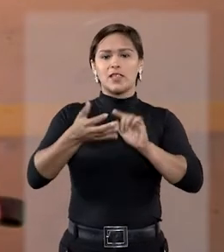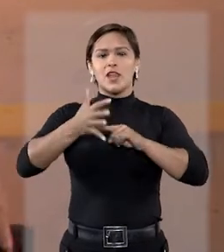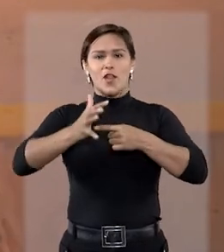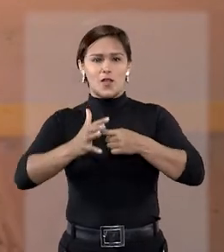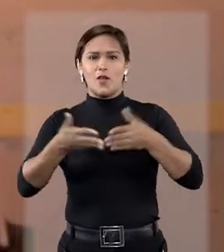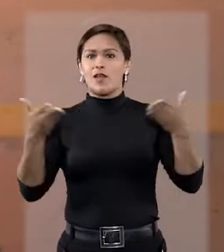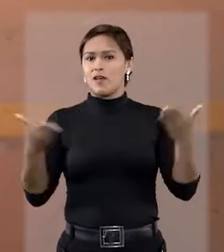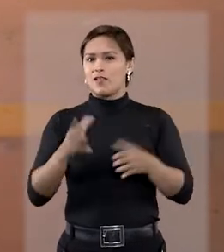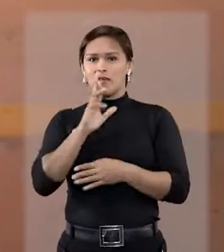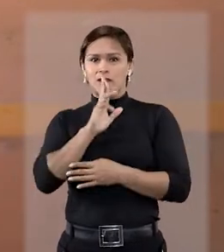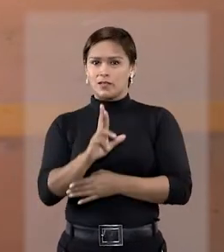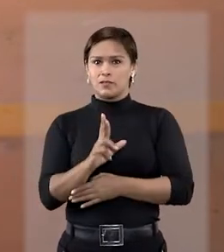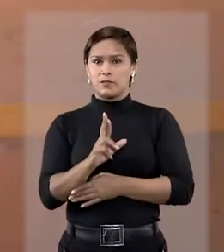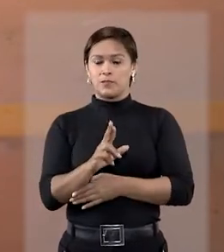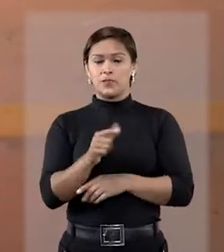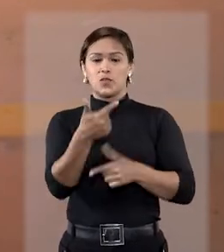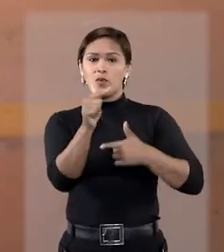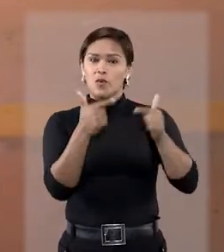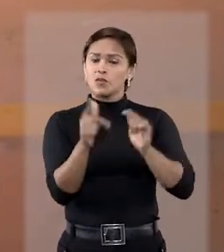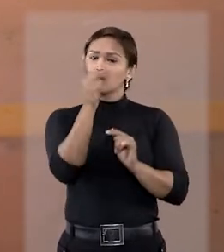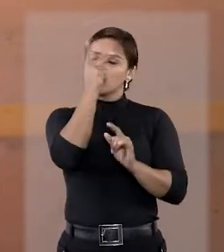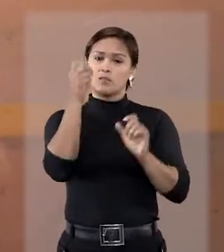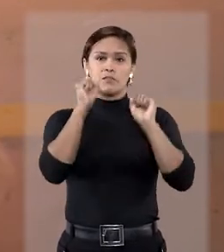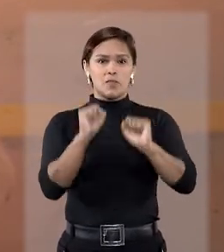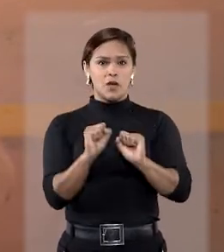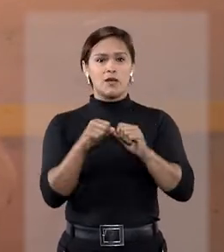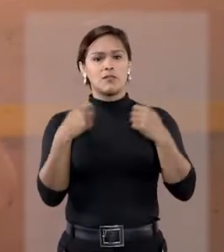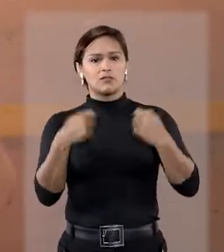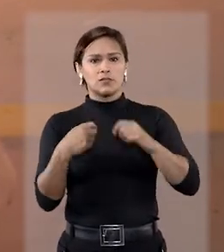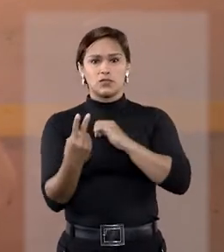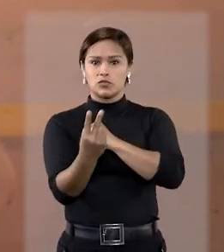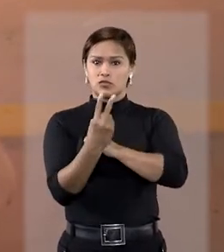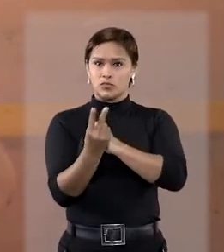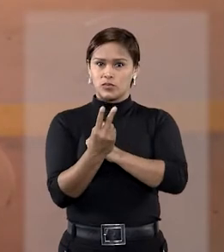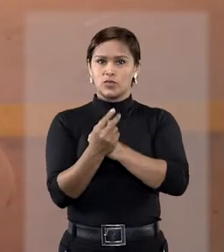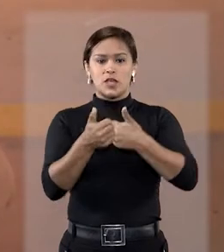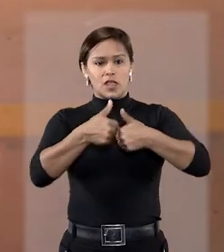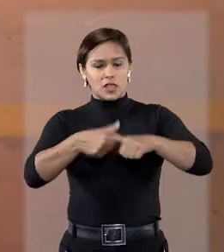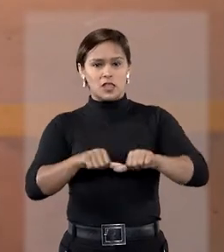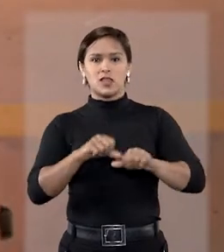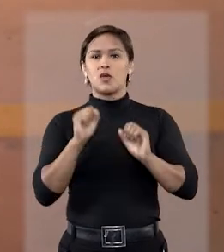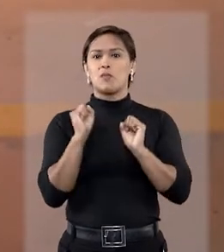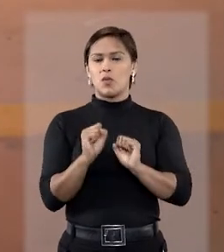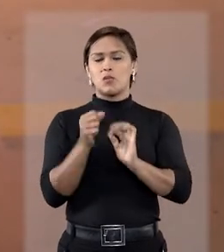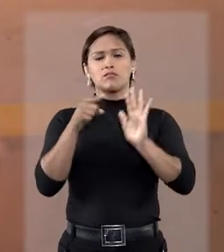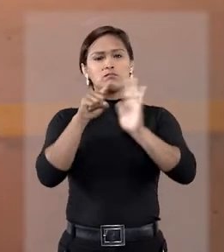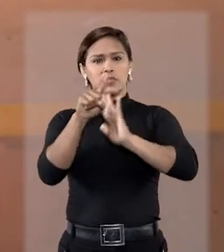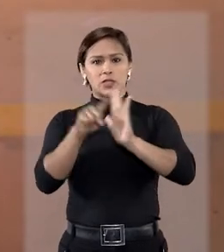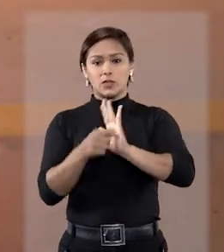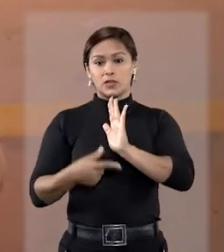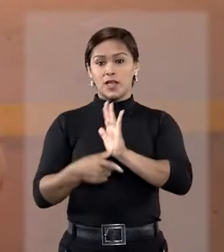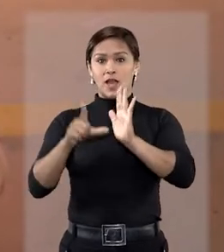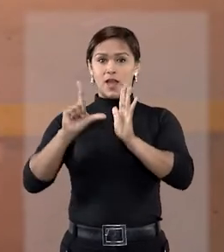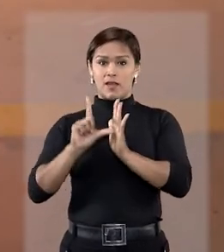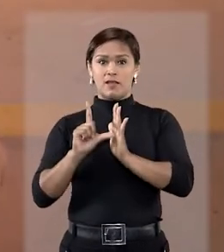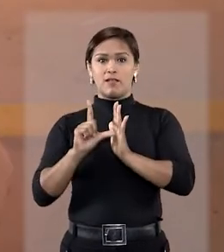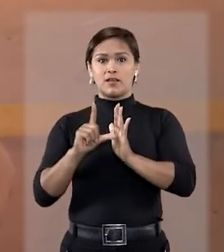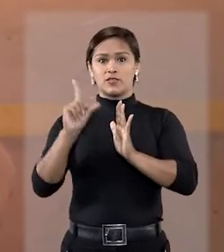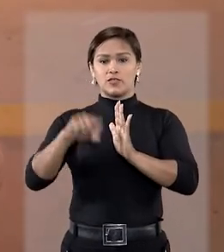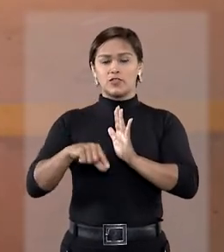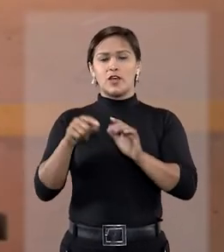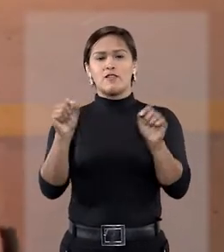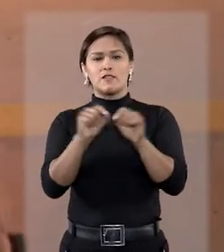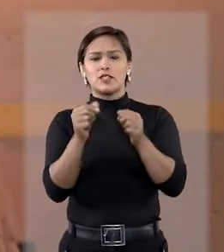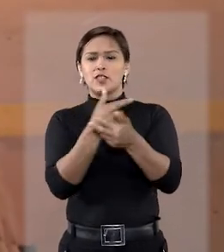precisa porque essa cadeira aqui ela resolve. Outras pessoas podem precisar dessa ajuda. Então, é sempre bom perguntar antes